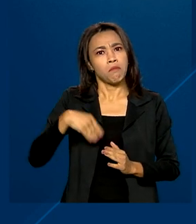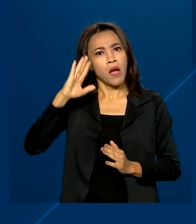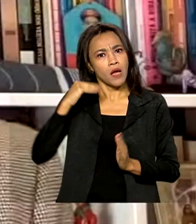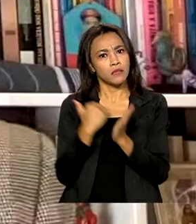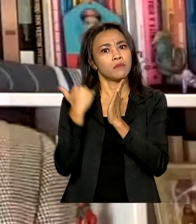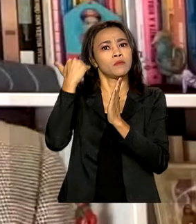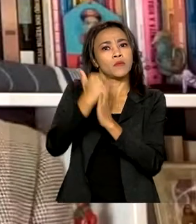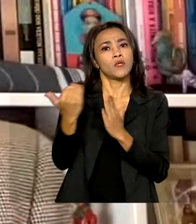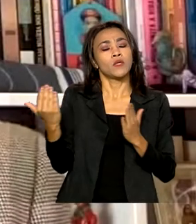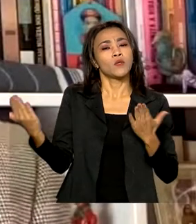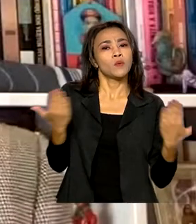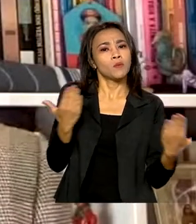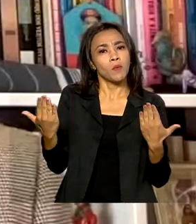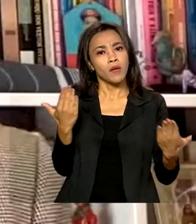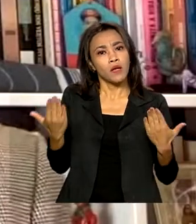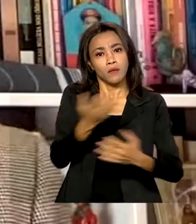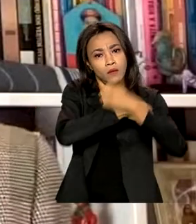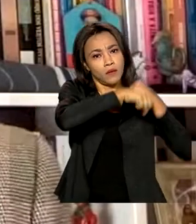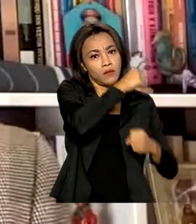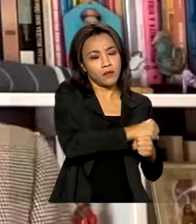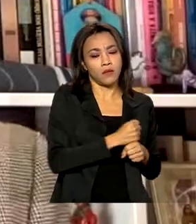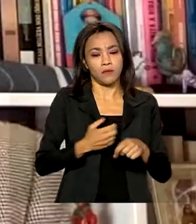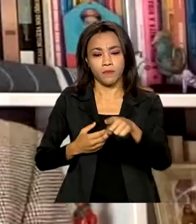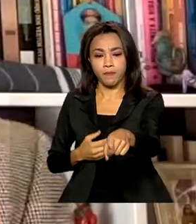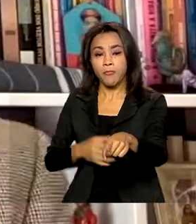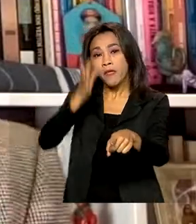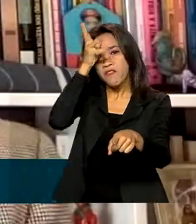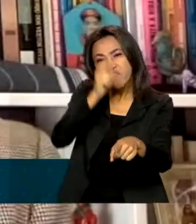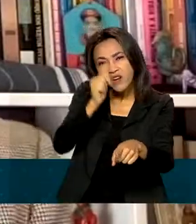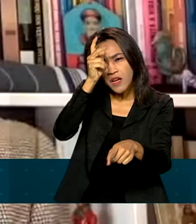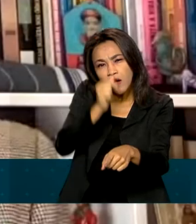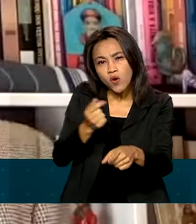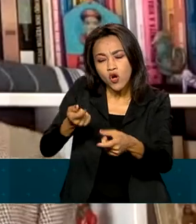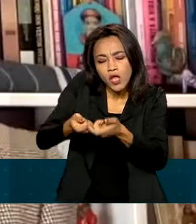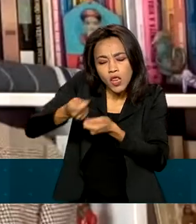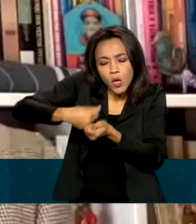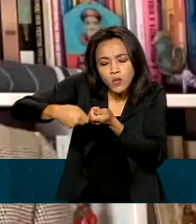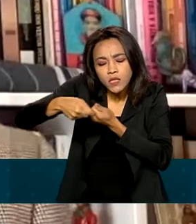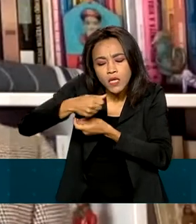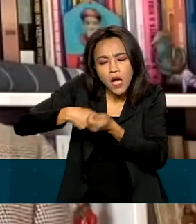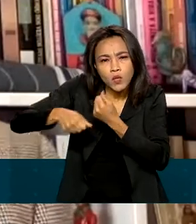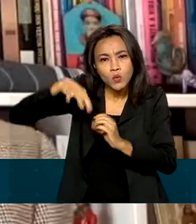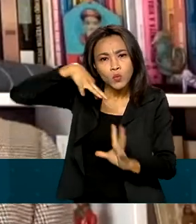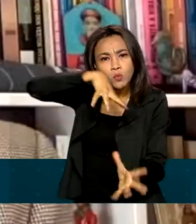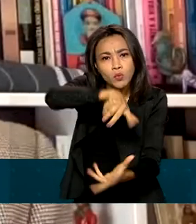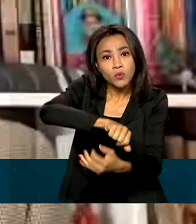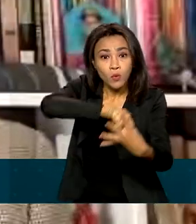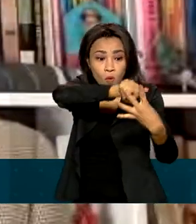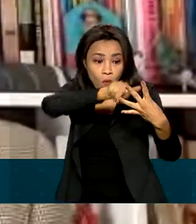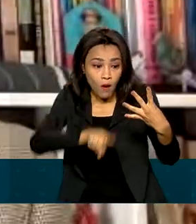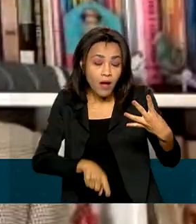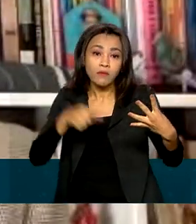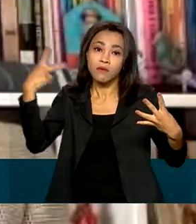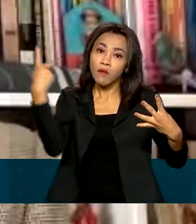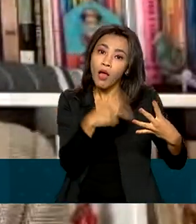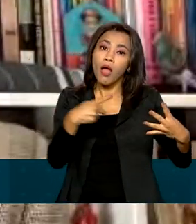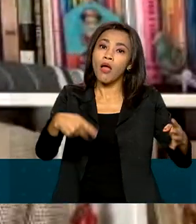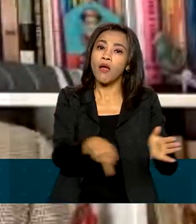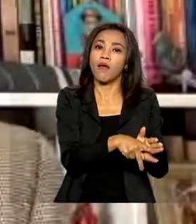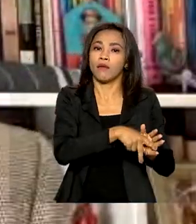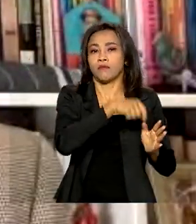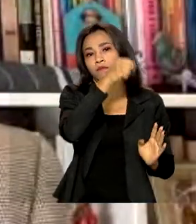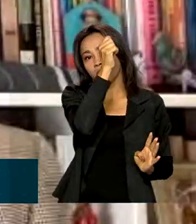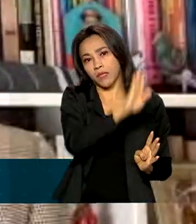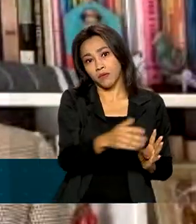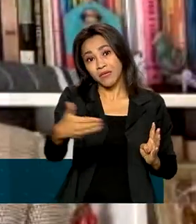passado. Em cada frango negociado no mundo, a cada 10, 4 são do Brasil. É muito importante, a nossa posição é muito